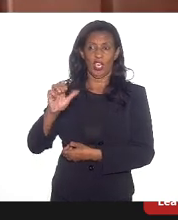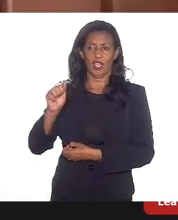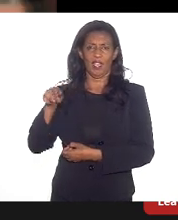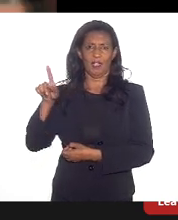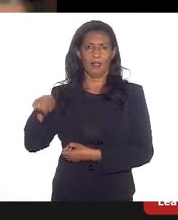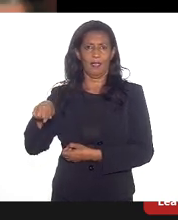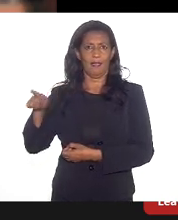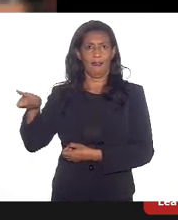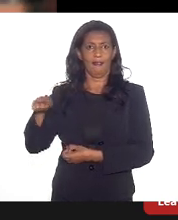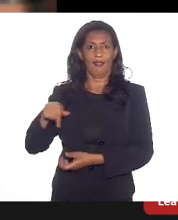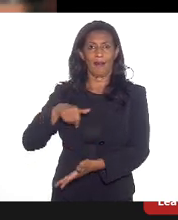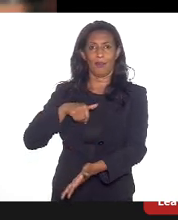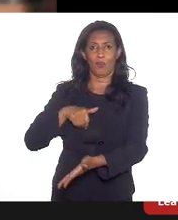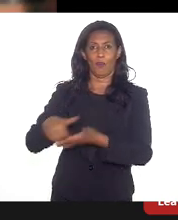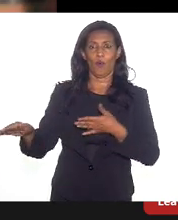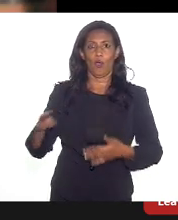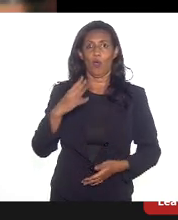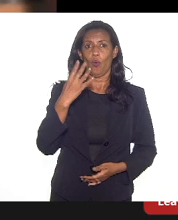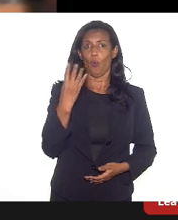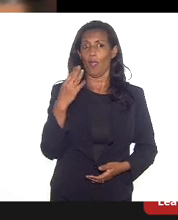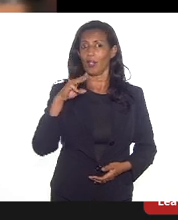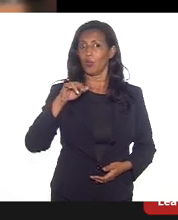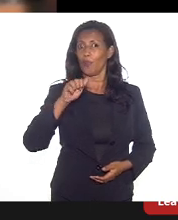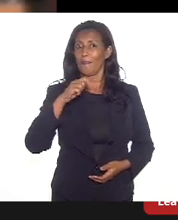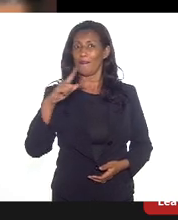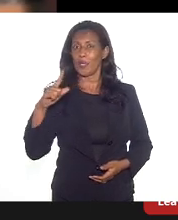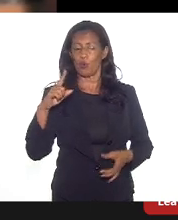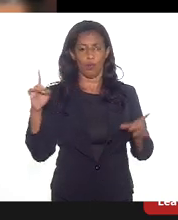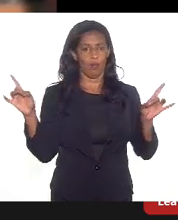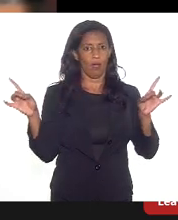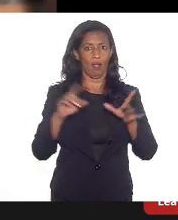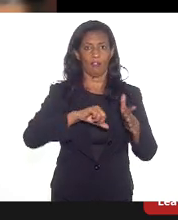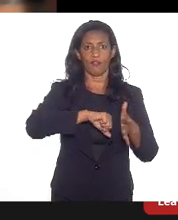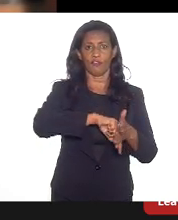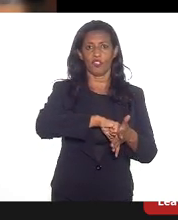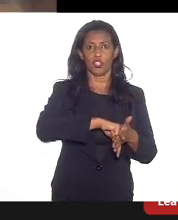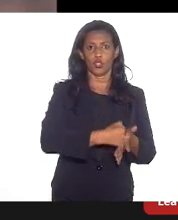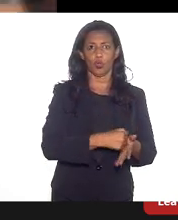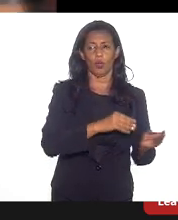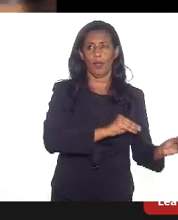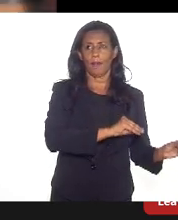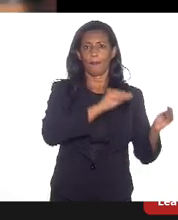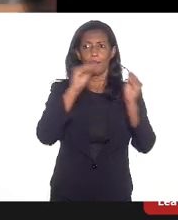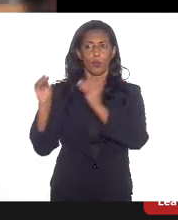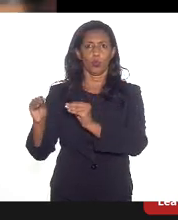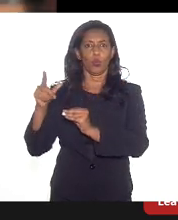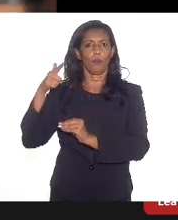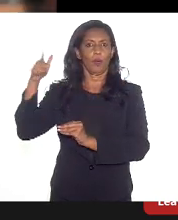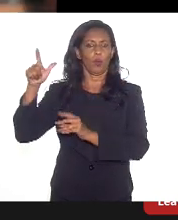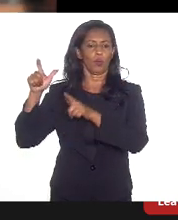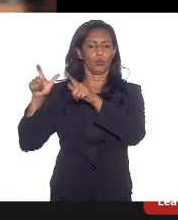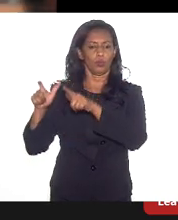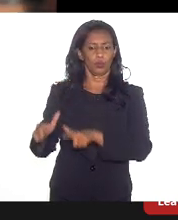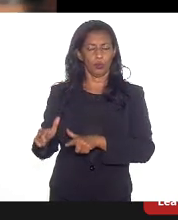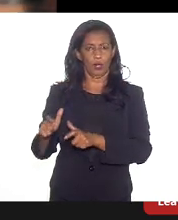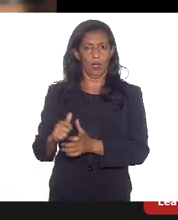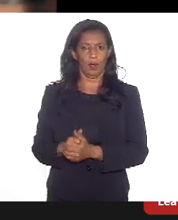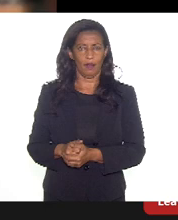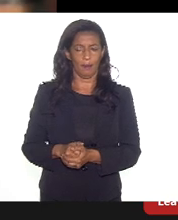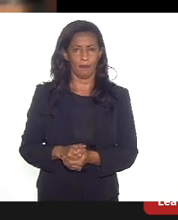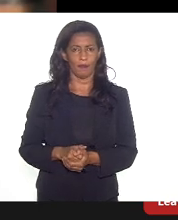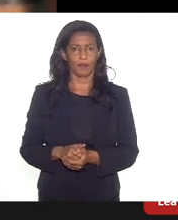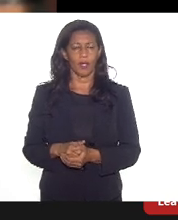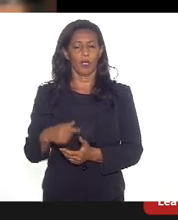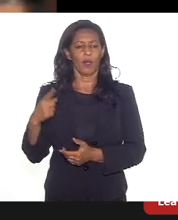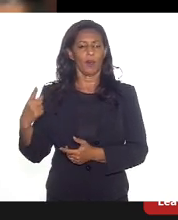rua, ela fechou, ela não faliu, ela saiu do Rio, a Sousa Cruz, que era do mesmo ladrão do Jacaré que fazia manutenção de alta